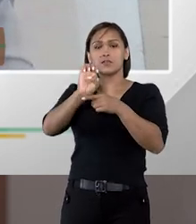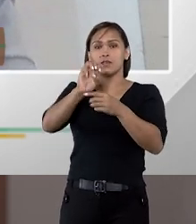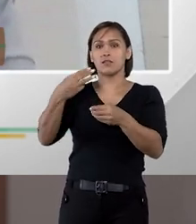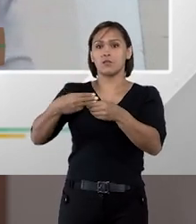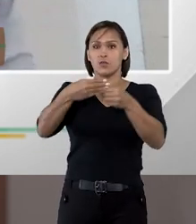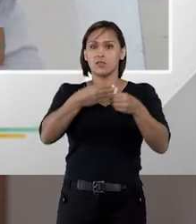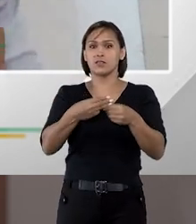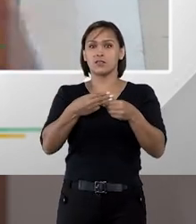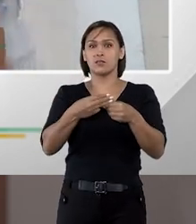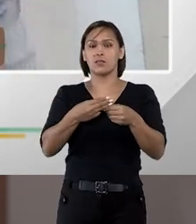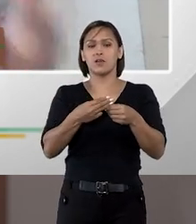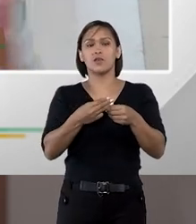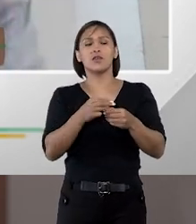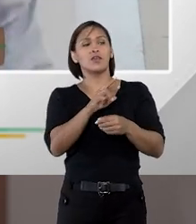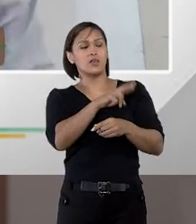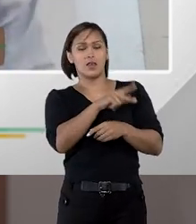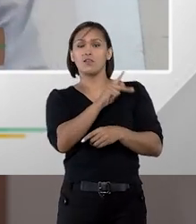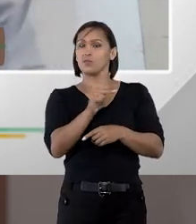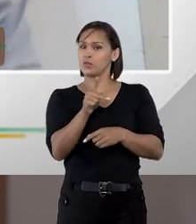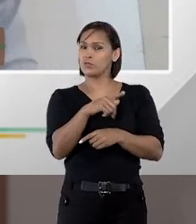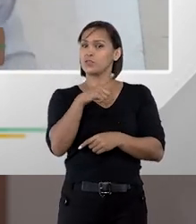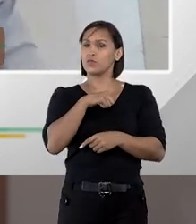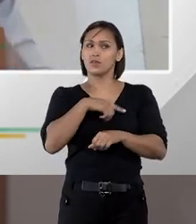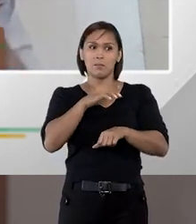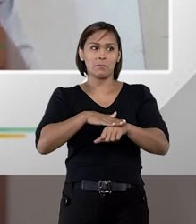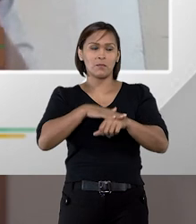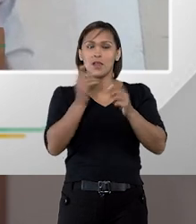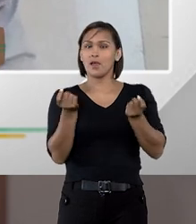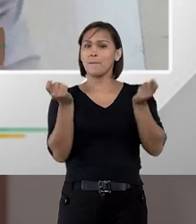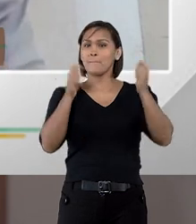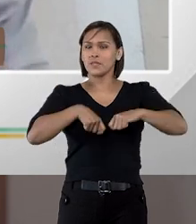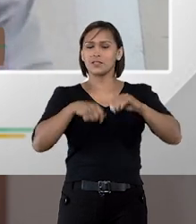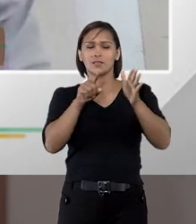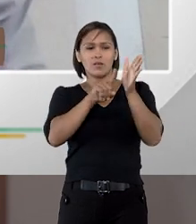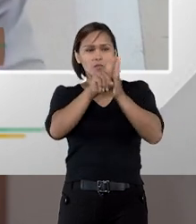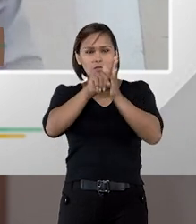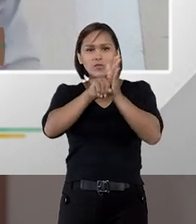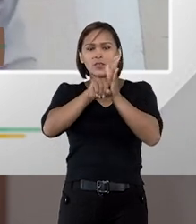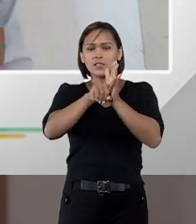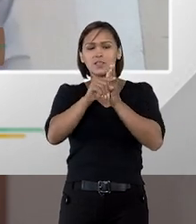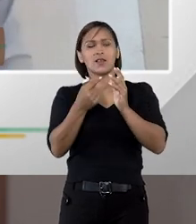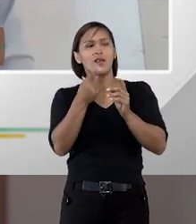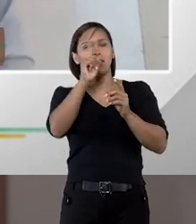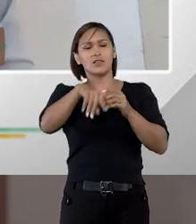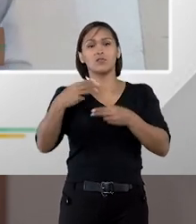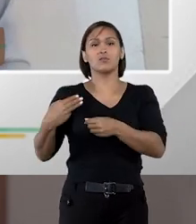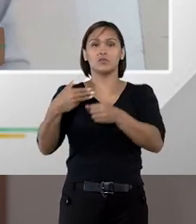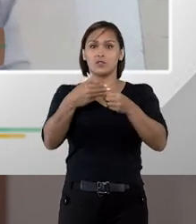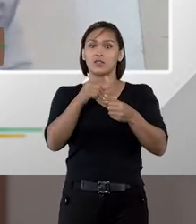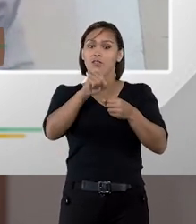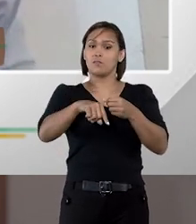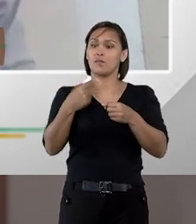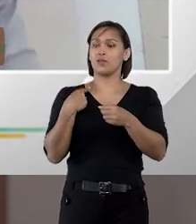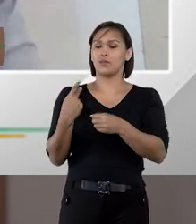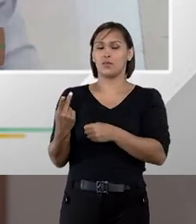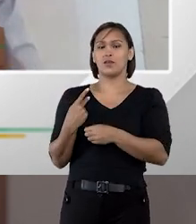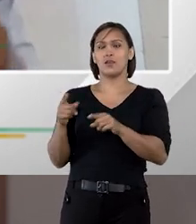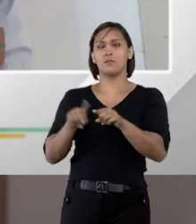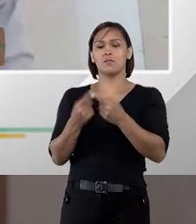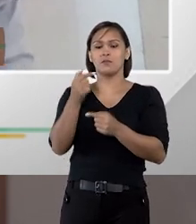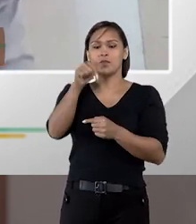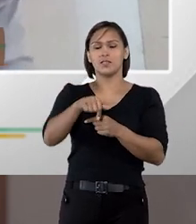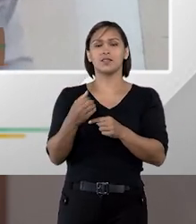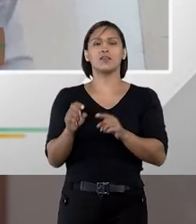estadual, municipal, e aí o Rafael tem até mais capacidade de analisar essa questão no âmbito municipal do que eu,